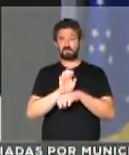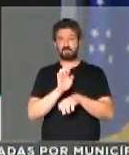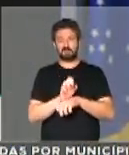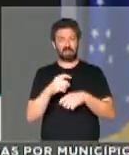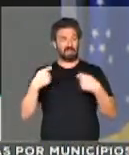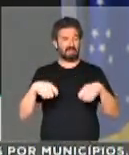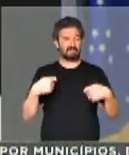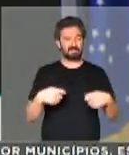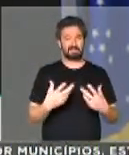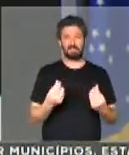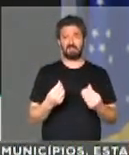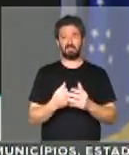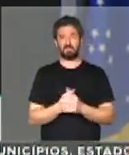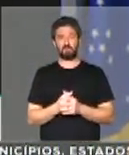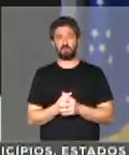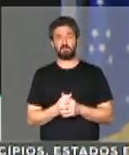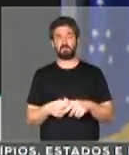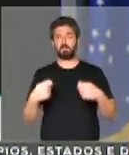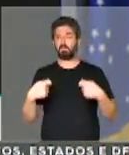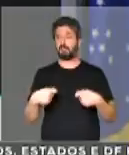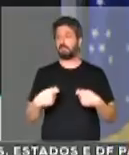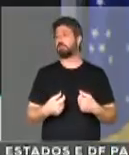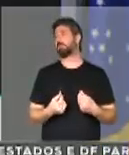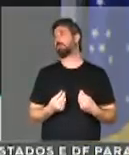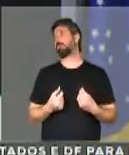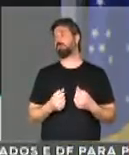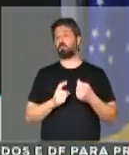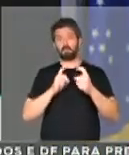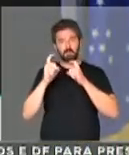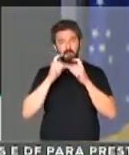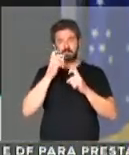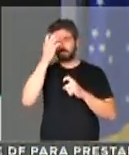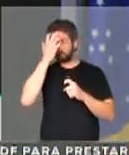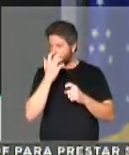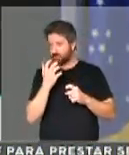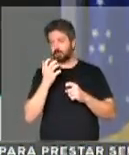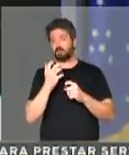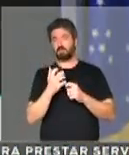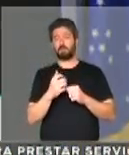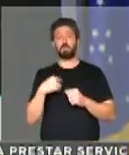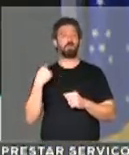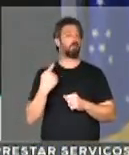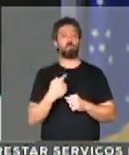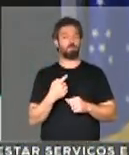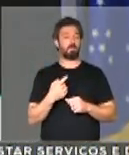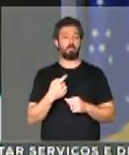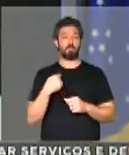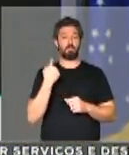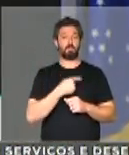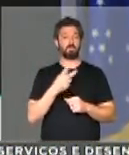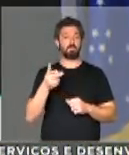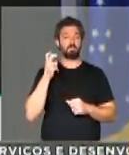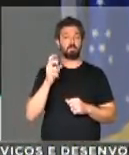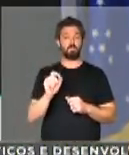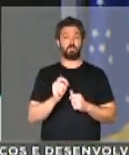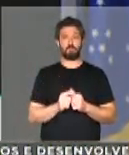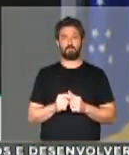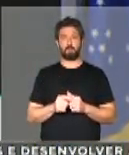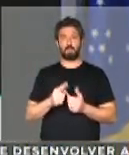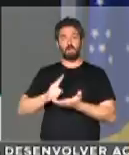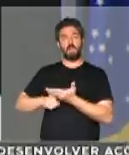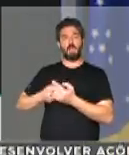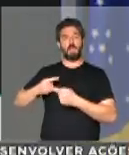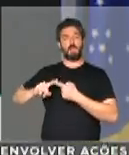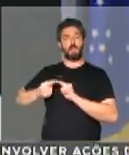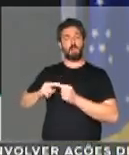necessidade, que precisa de uma administração séria e o que é que nós percebemos ali? Um esquema de